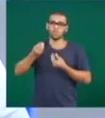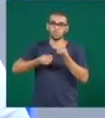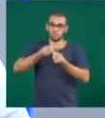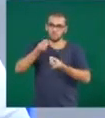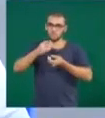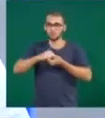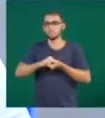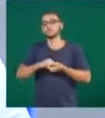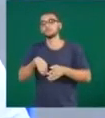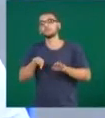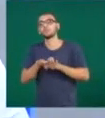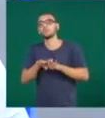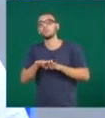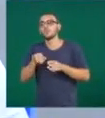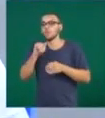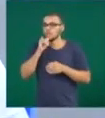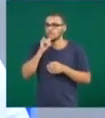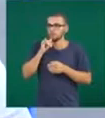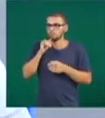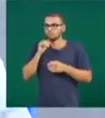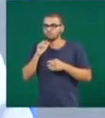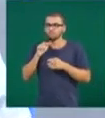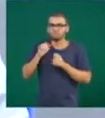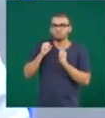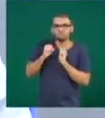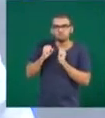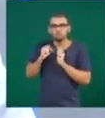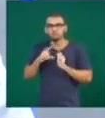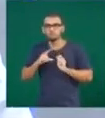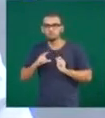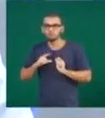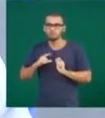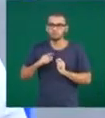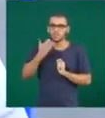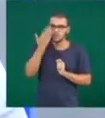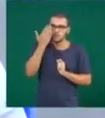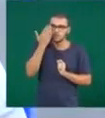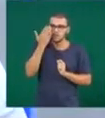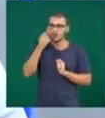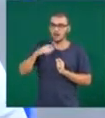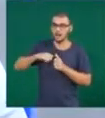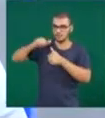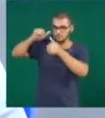e a partir do momento que há a suspeita, os exames complementares vão ou não complementar,